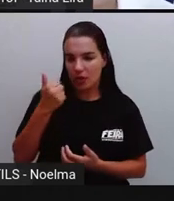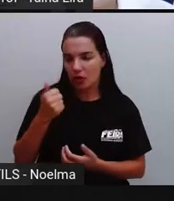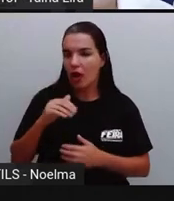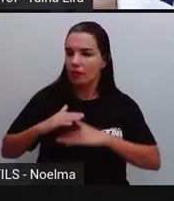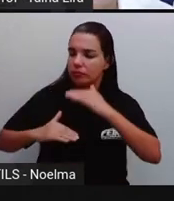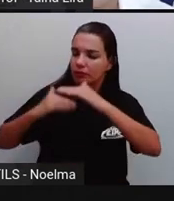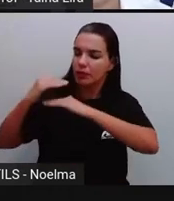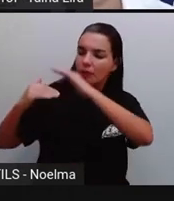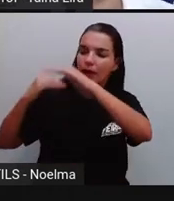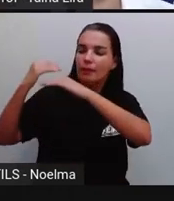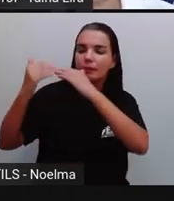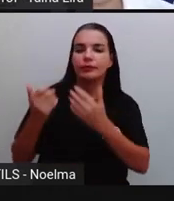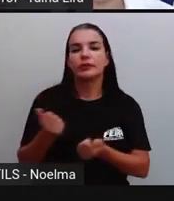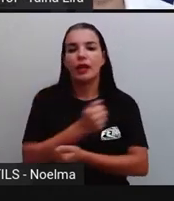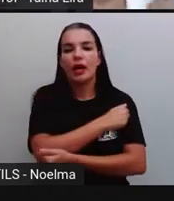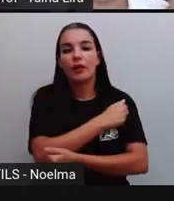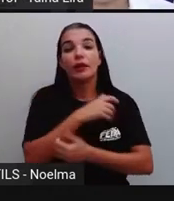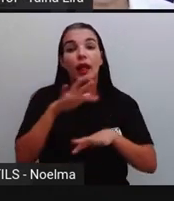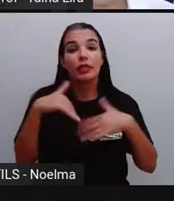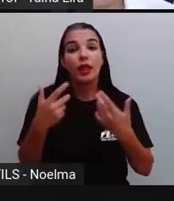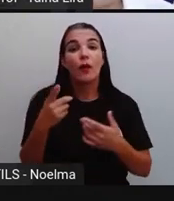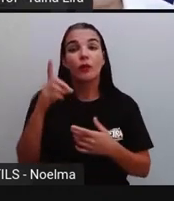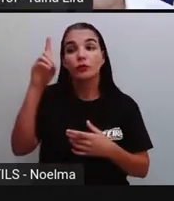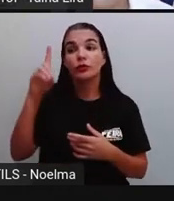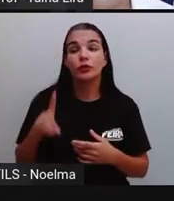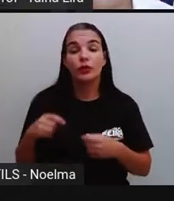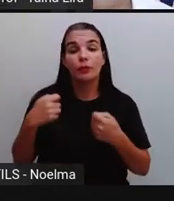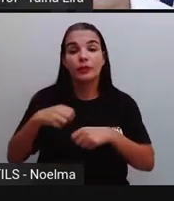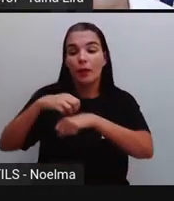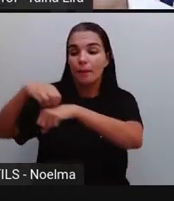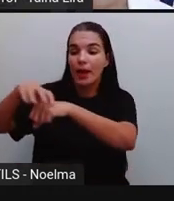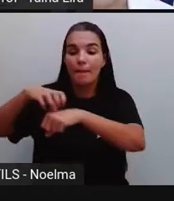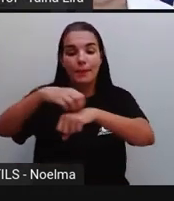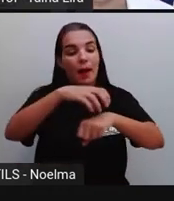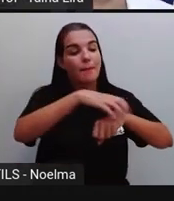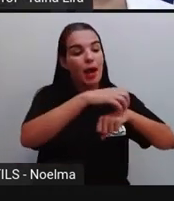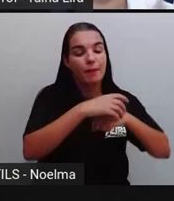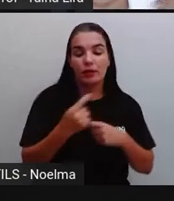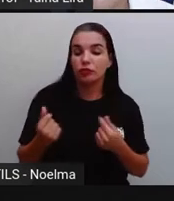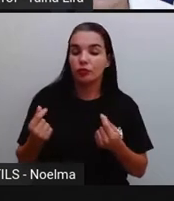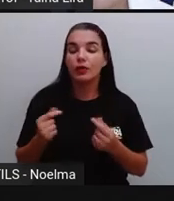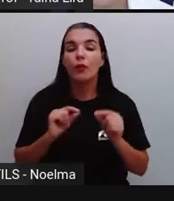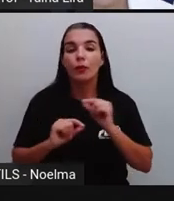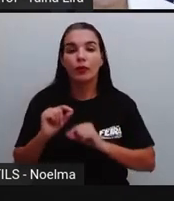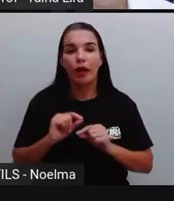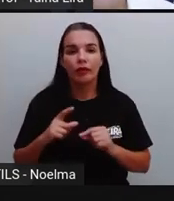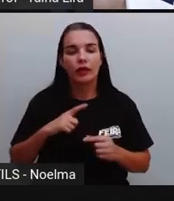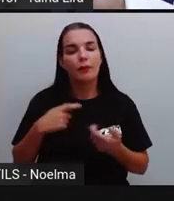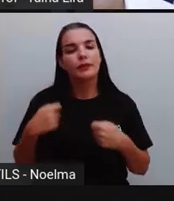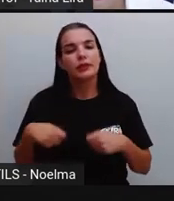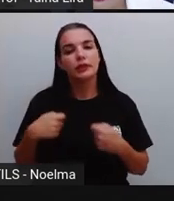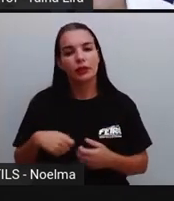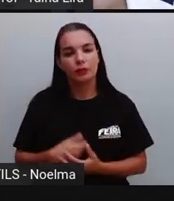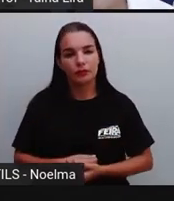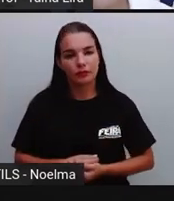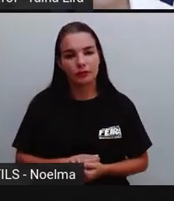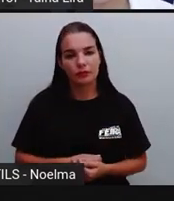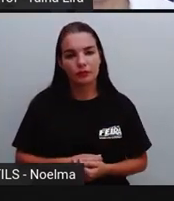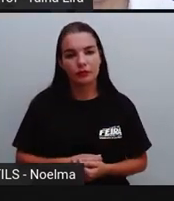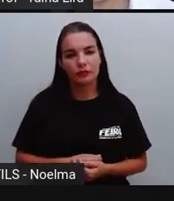vez mais as aulas, E aí o diretor precisa distribuir essa verba, né, para adquirir esses recursos, tá bom?